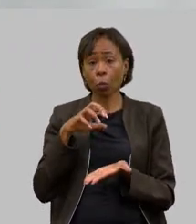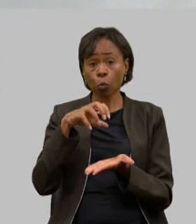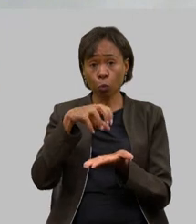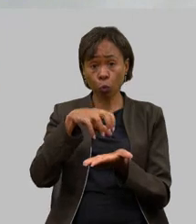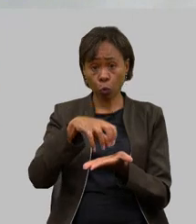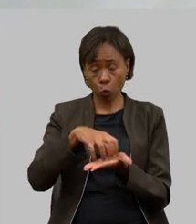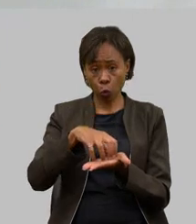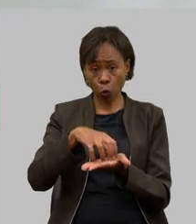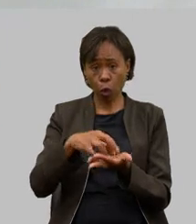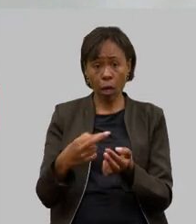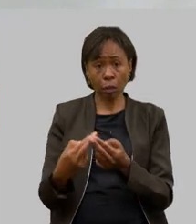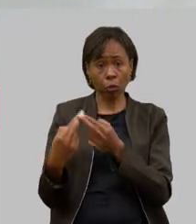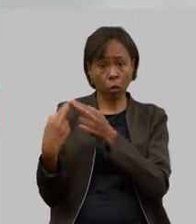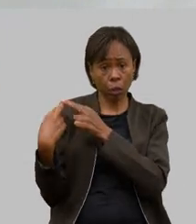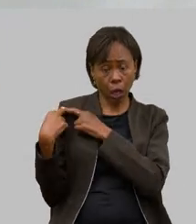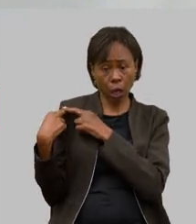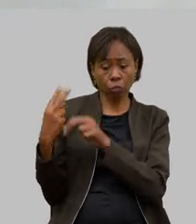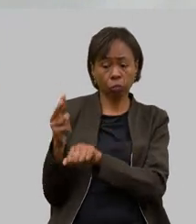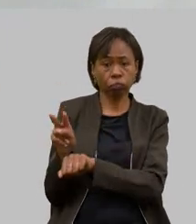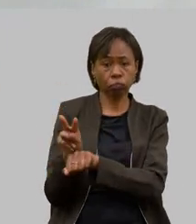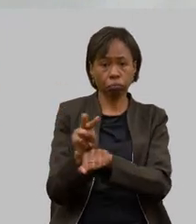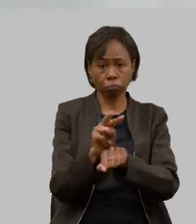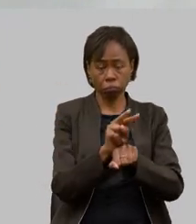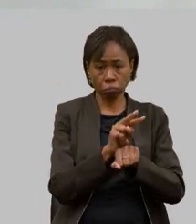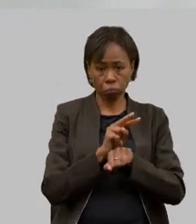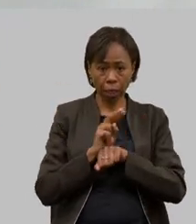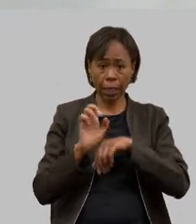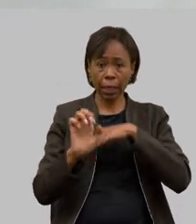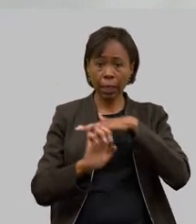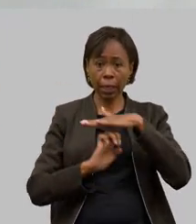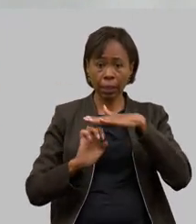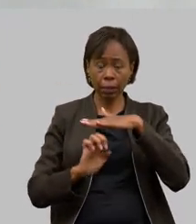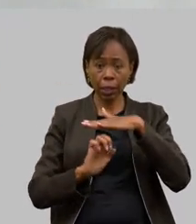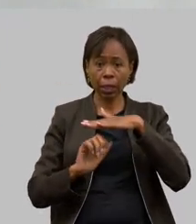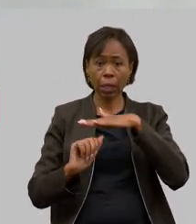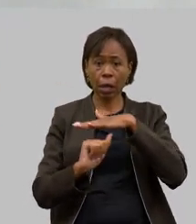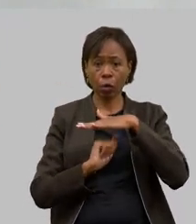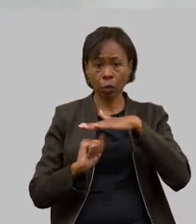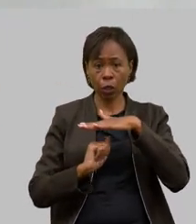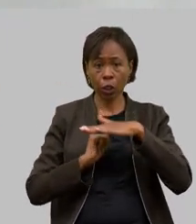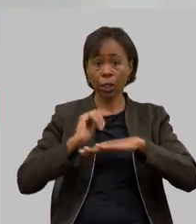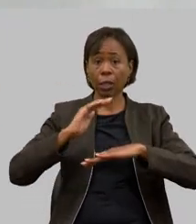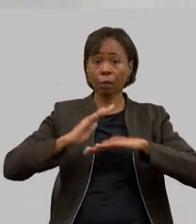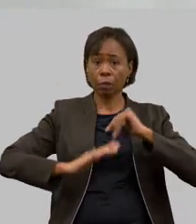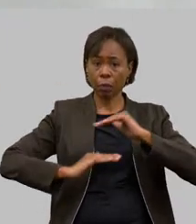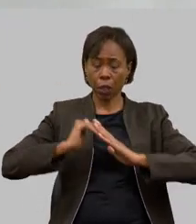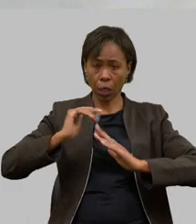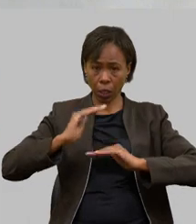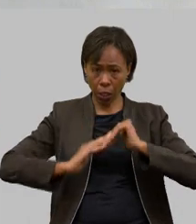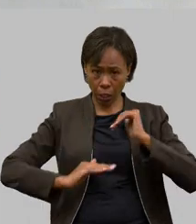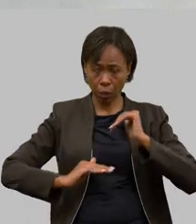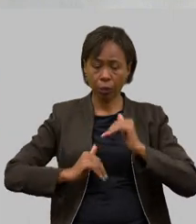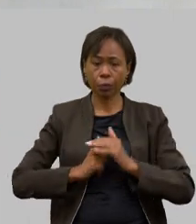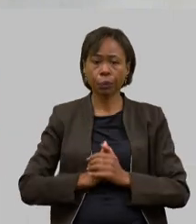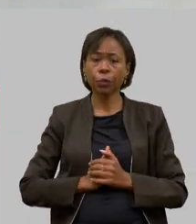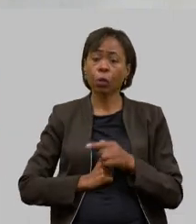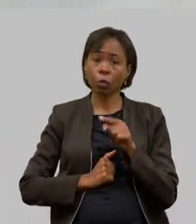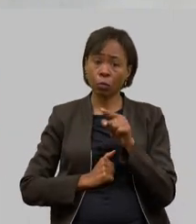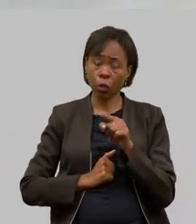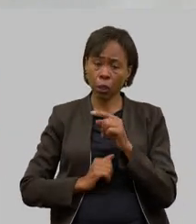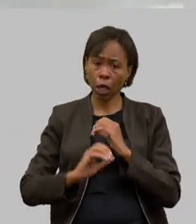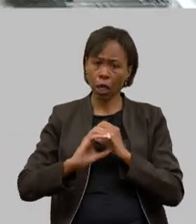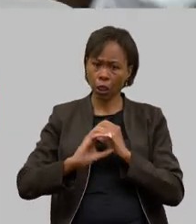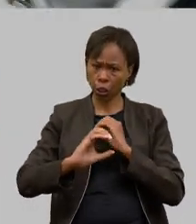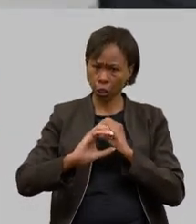empresas e autarquias essencialmente técnicas você como engenheiro agrônomo de